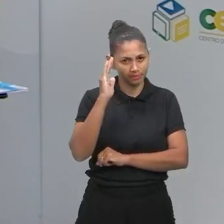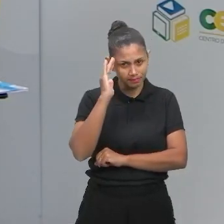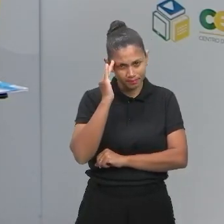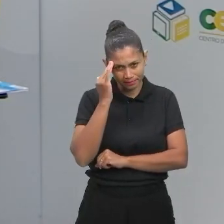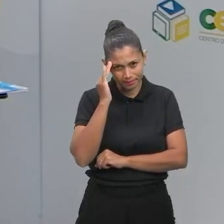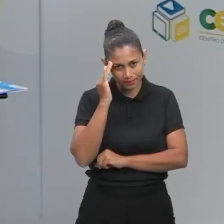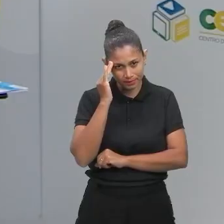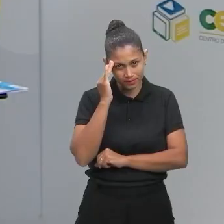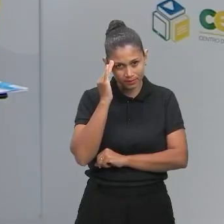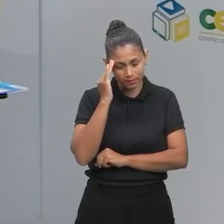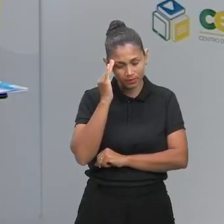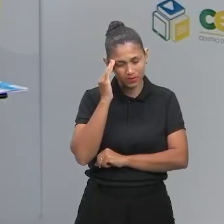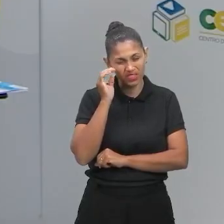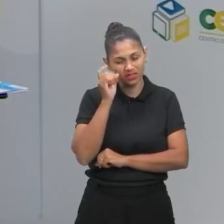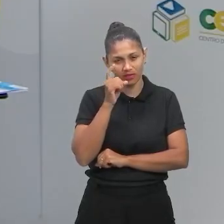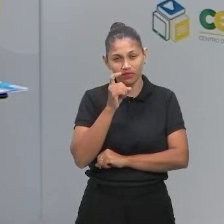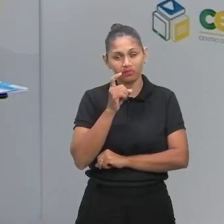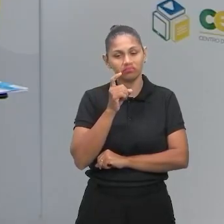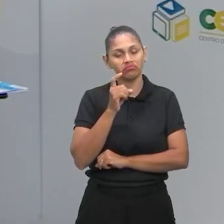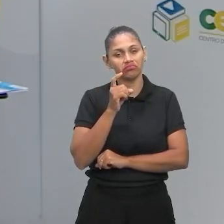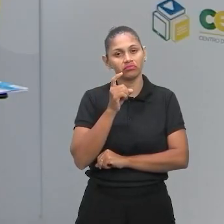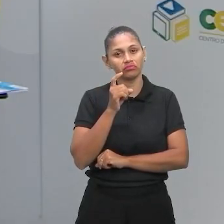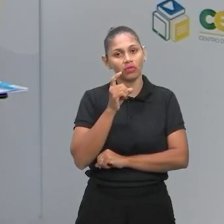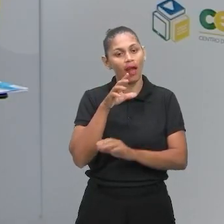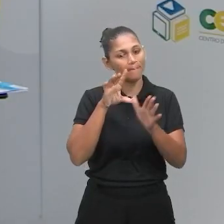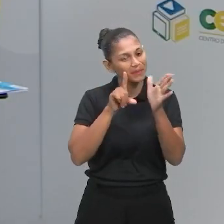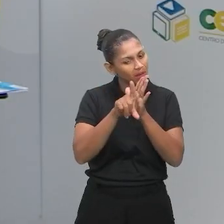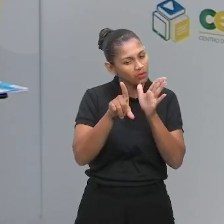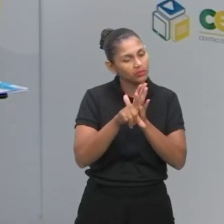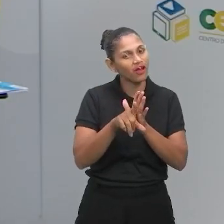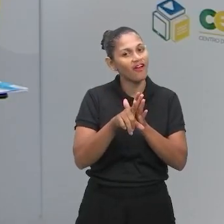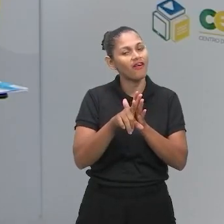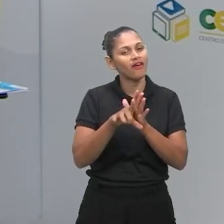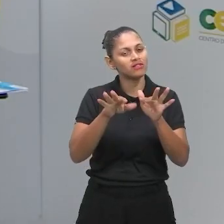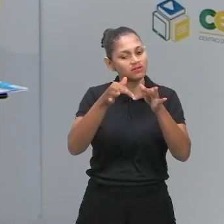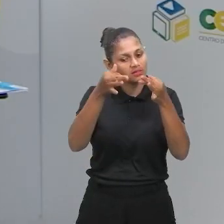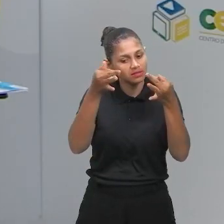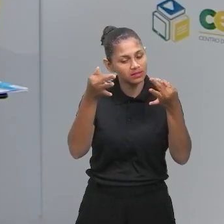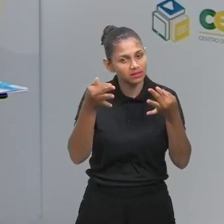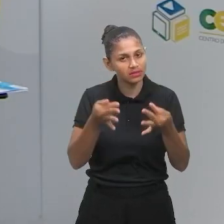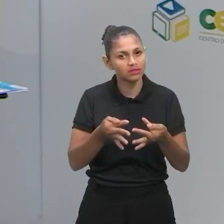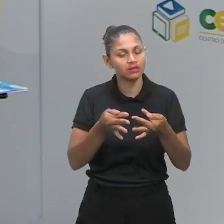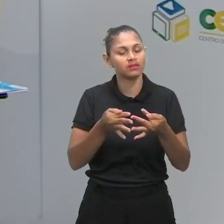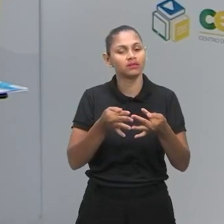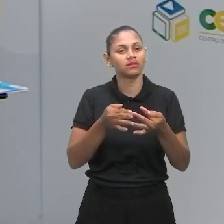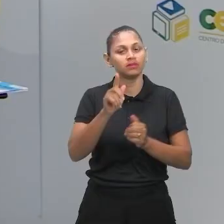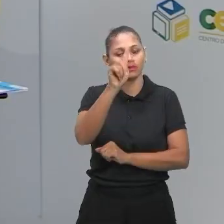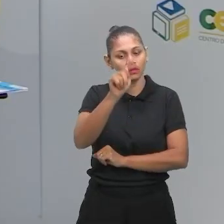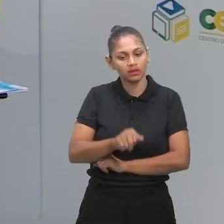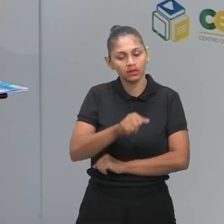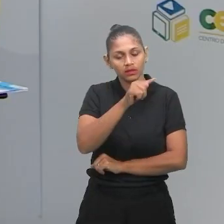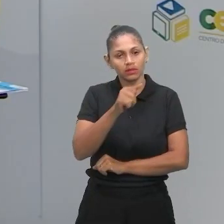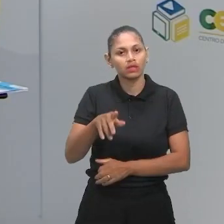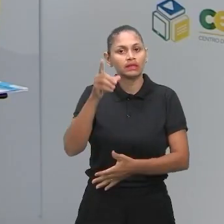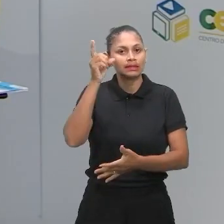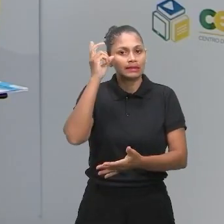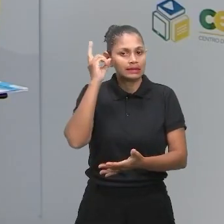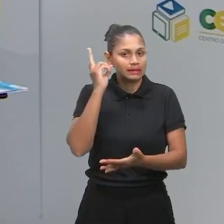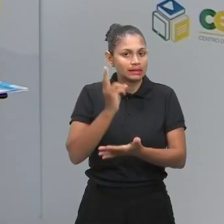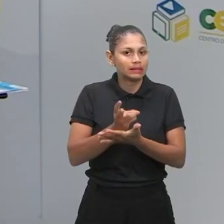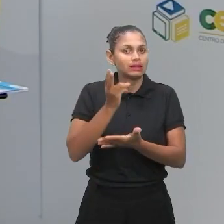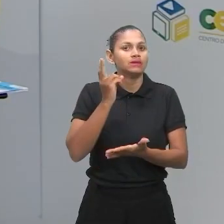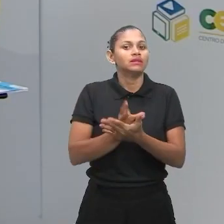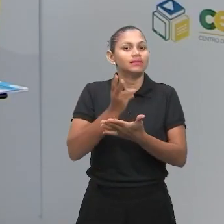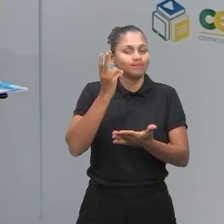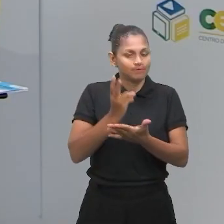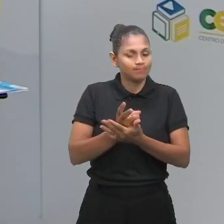Então, questãozinha tranquila que envolve escala. Escala todo ano caiu no Enem. Já teve ano que caiu aí pelo menos 4